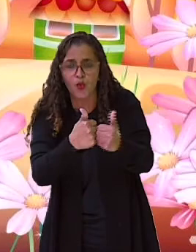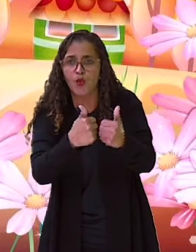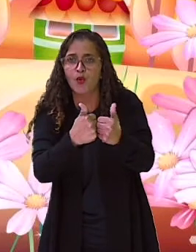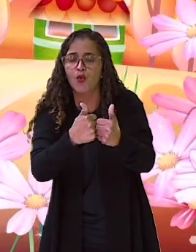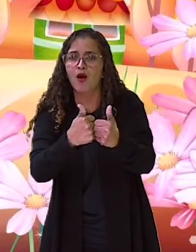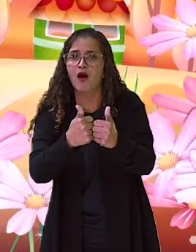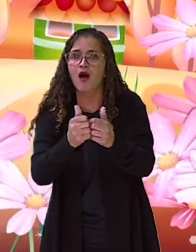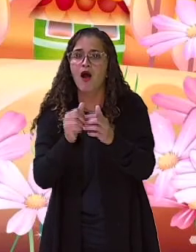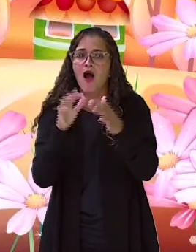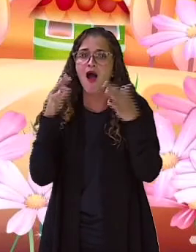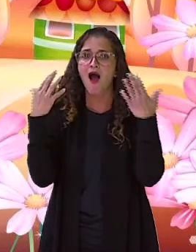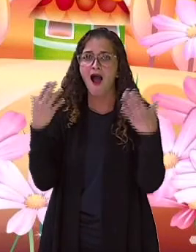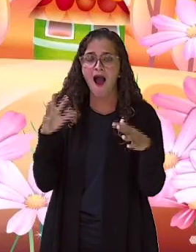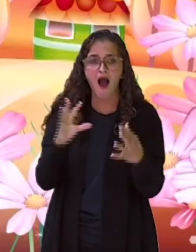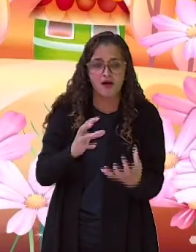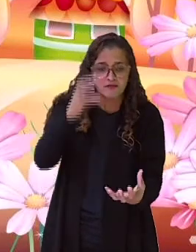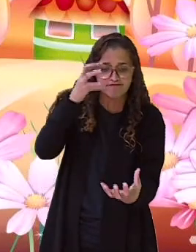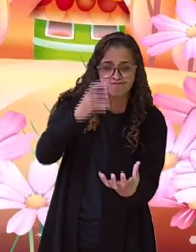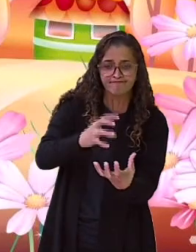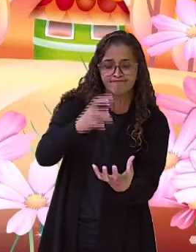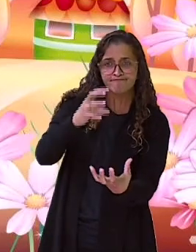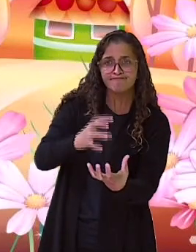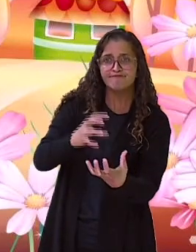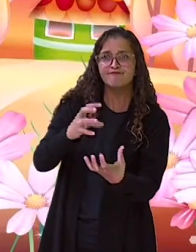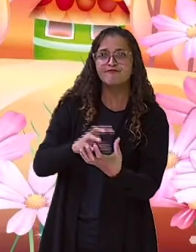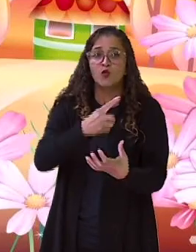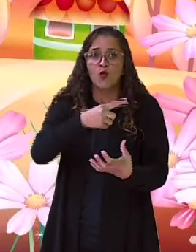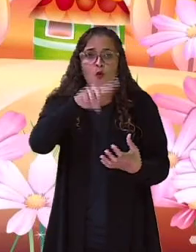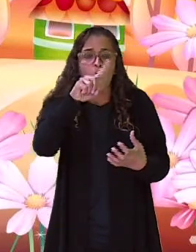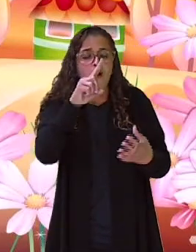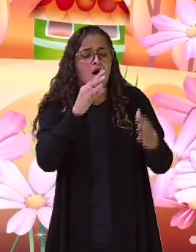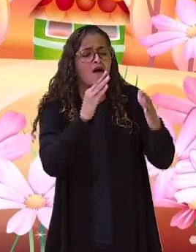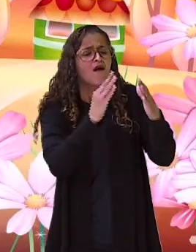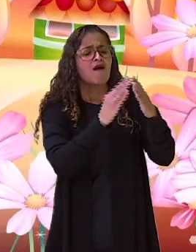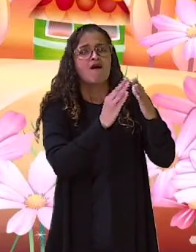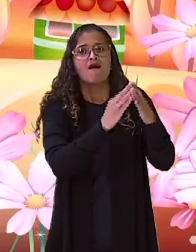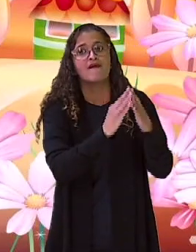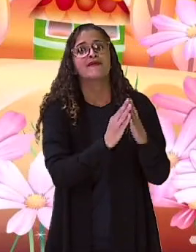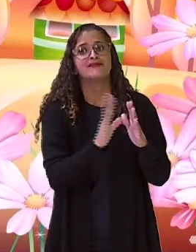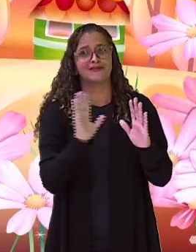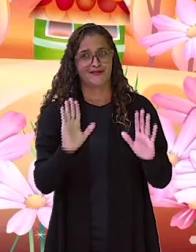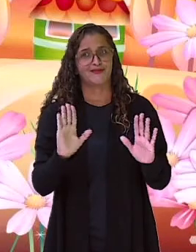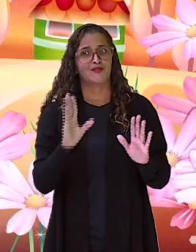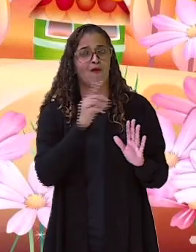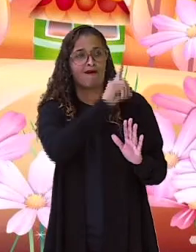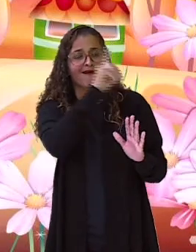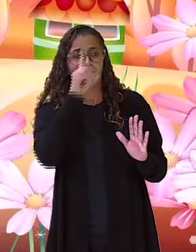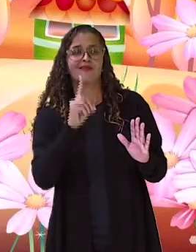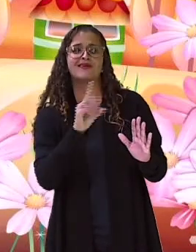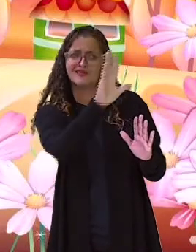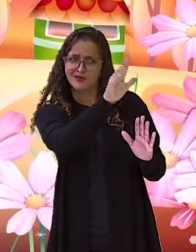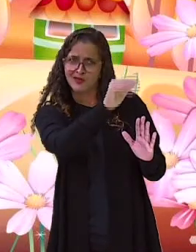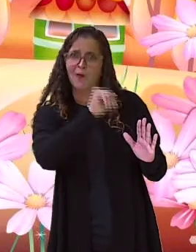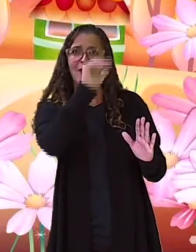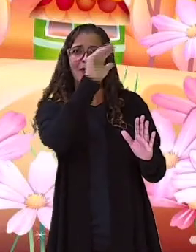Aquele dia, o camponês chegou em casa, chamou a mulher e os filhos e riu.